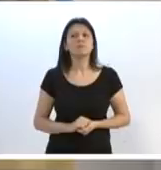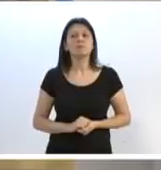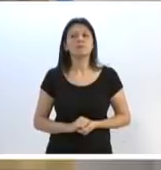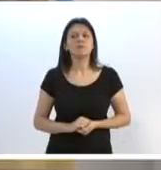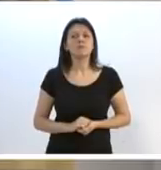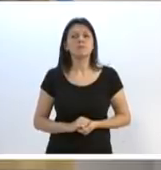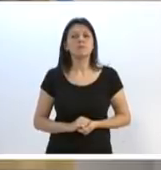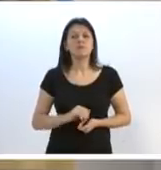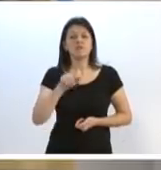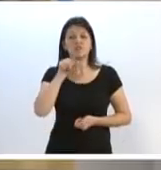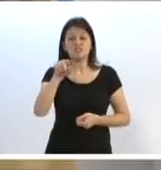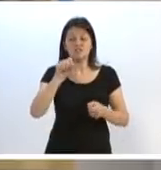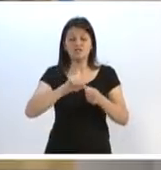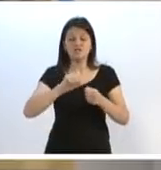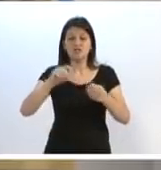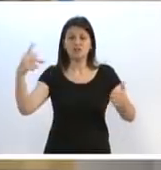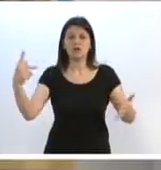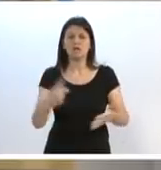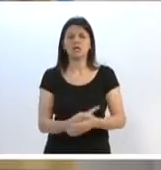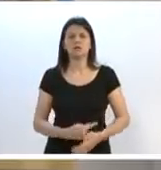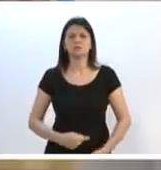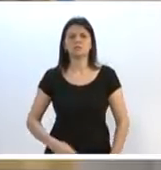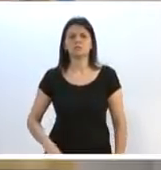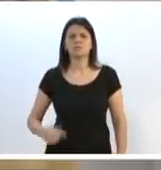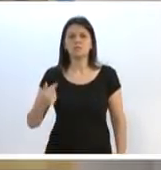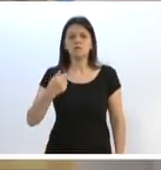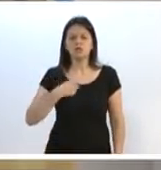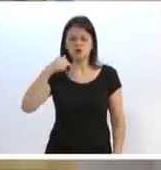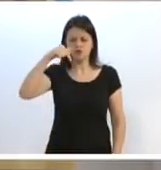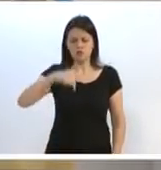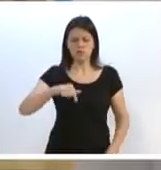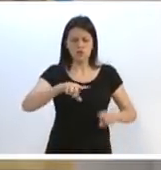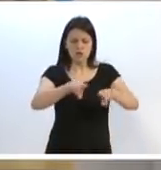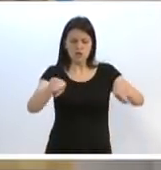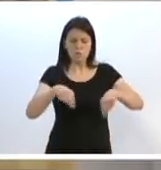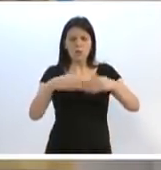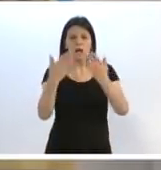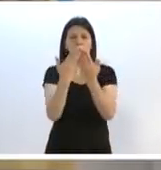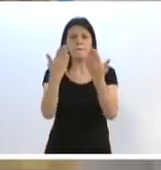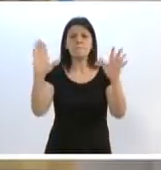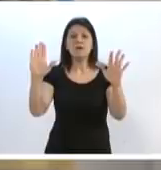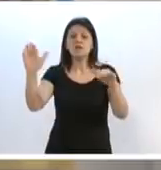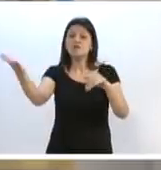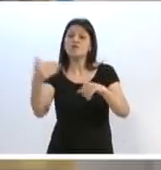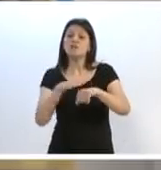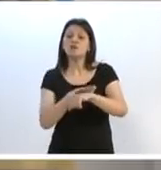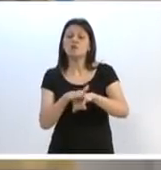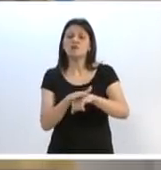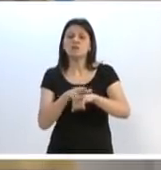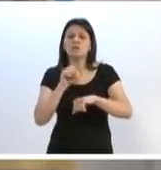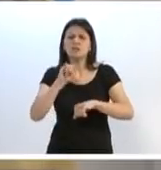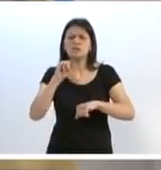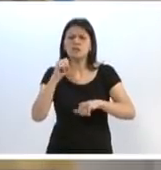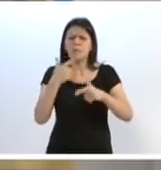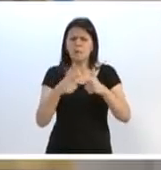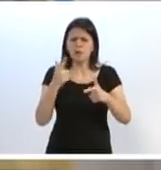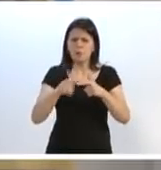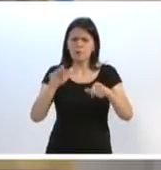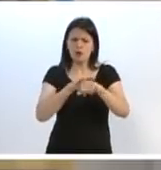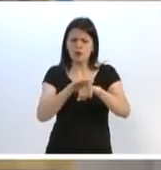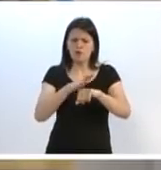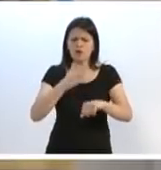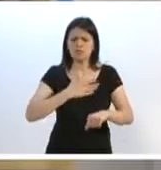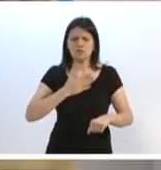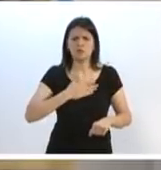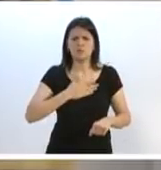Mexeram com a pessoa errada. Eu estou aqui, meu gabinete está aberto para conversar. Se tem alguma divergência, vem falar comigo. Não